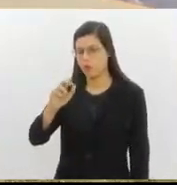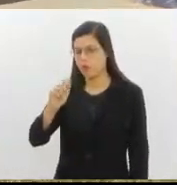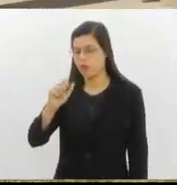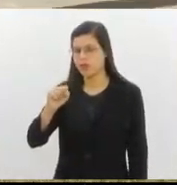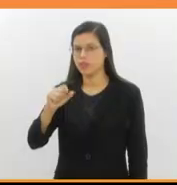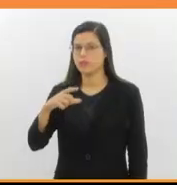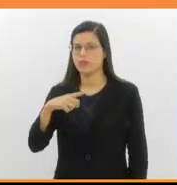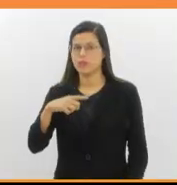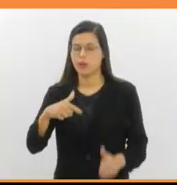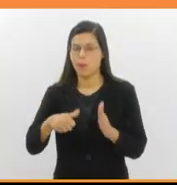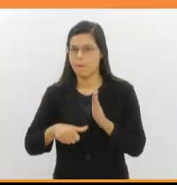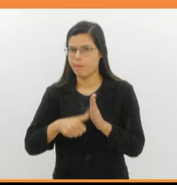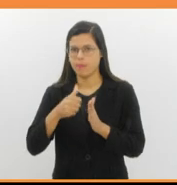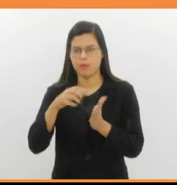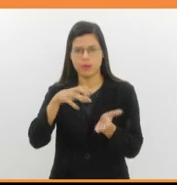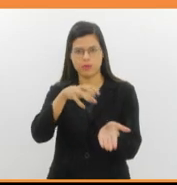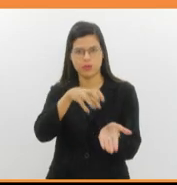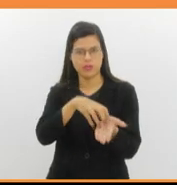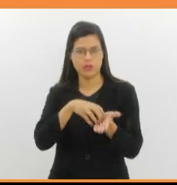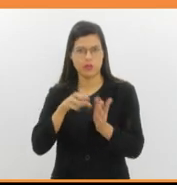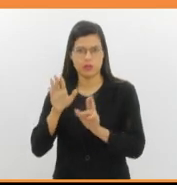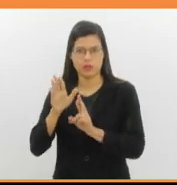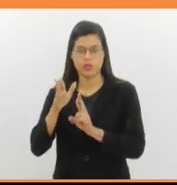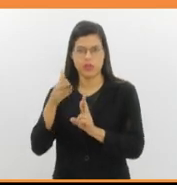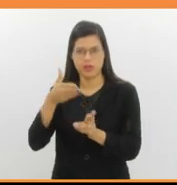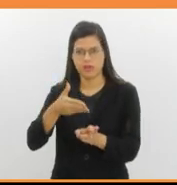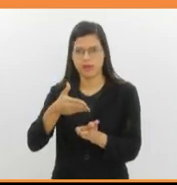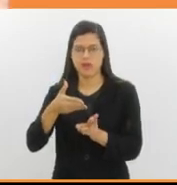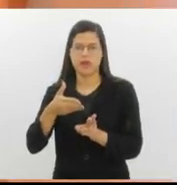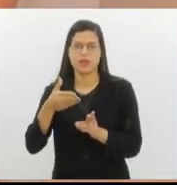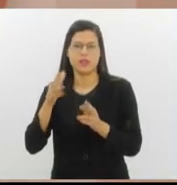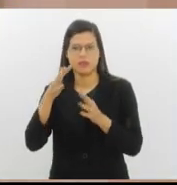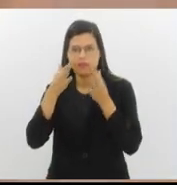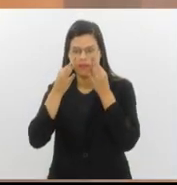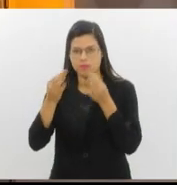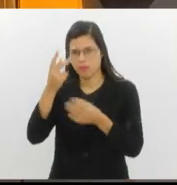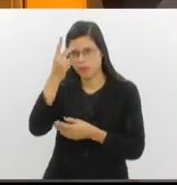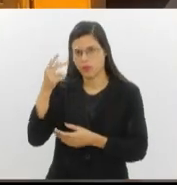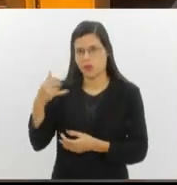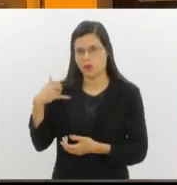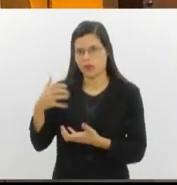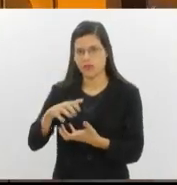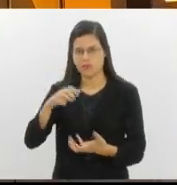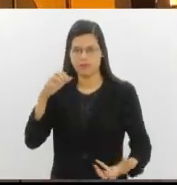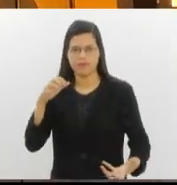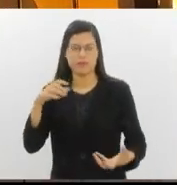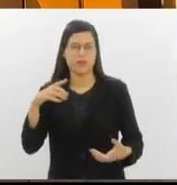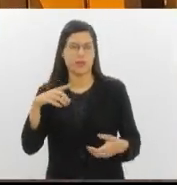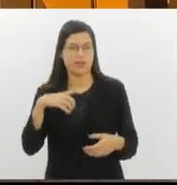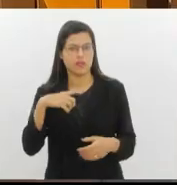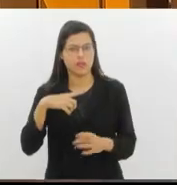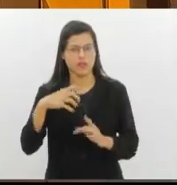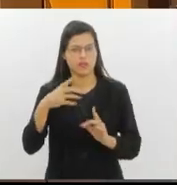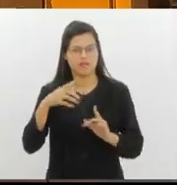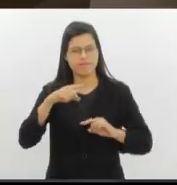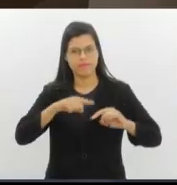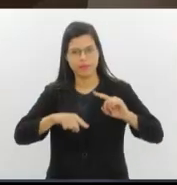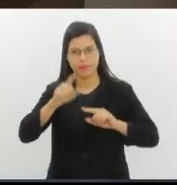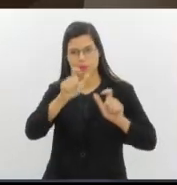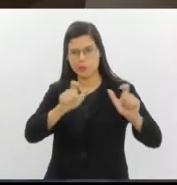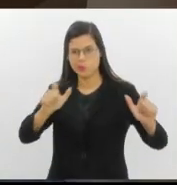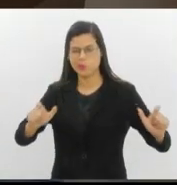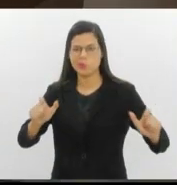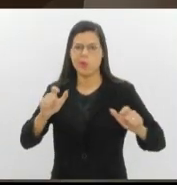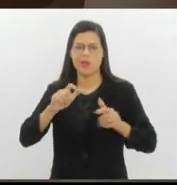tem o primeiro centro de referência em atenção à pessoa idosa do Estado. Peças inéditas de personalidade do samba e